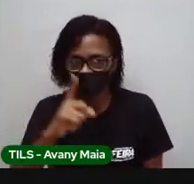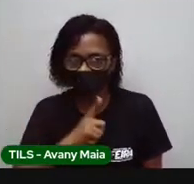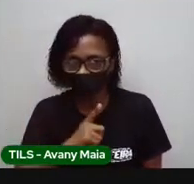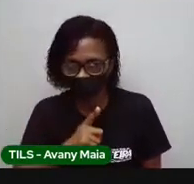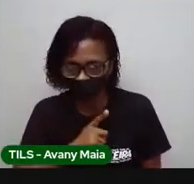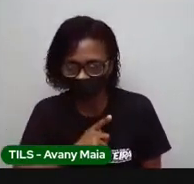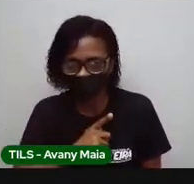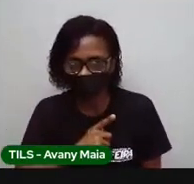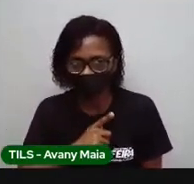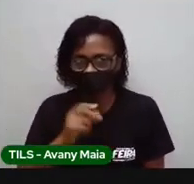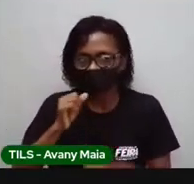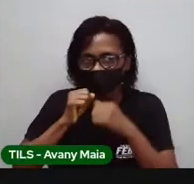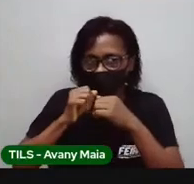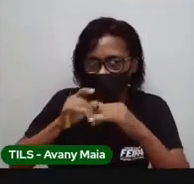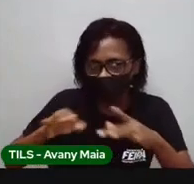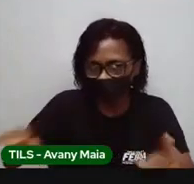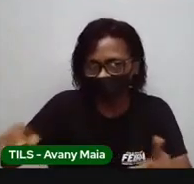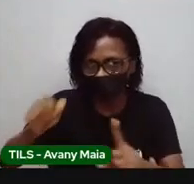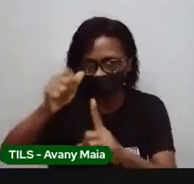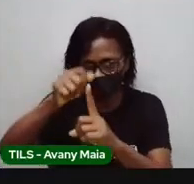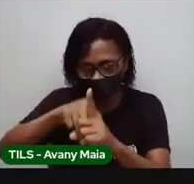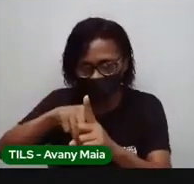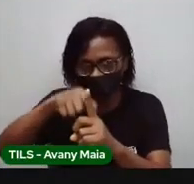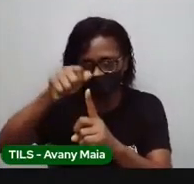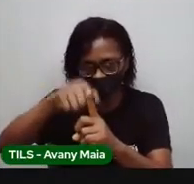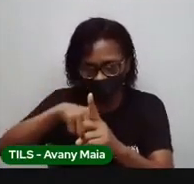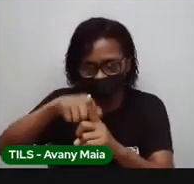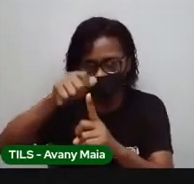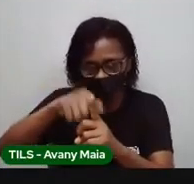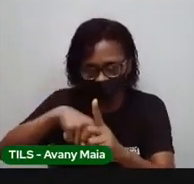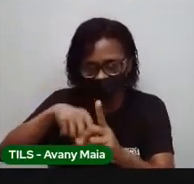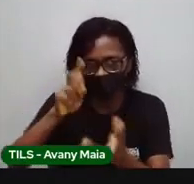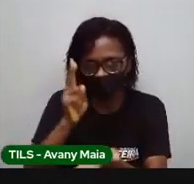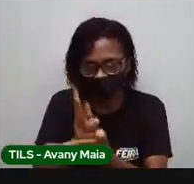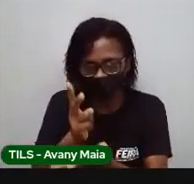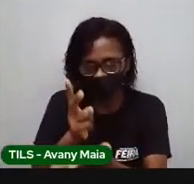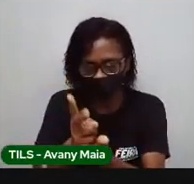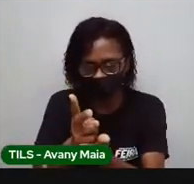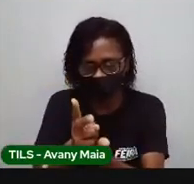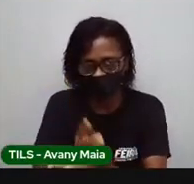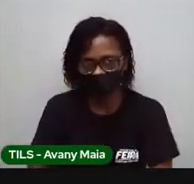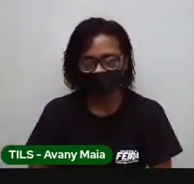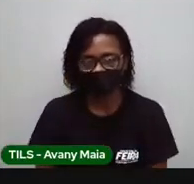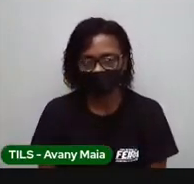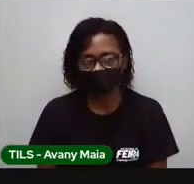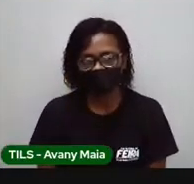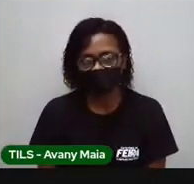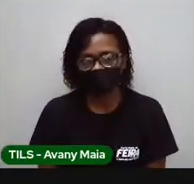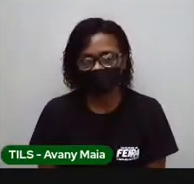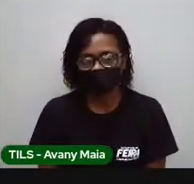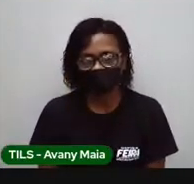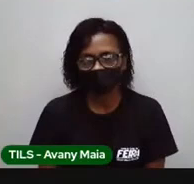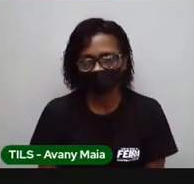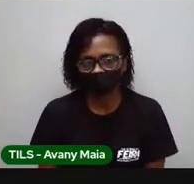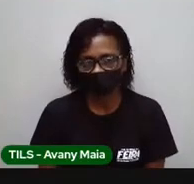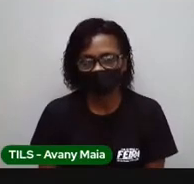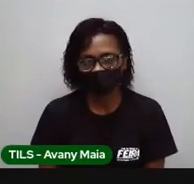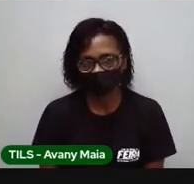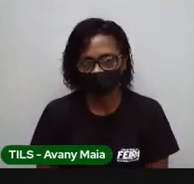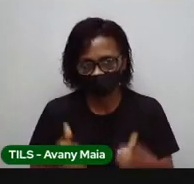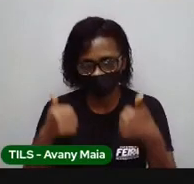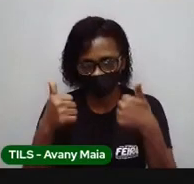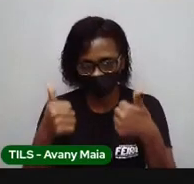daquele consumo mensal que aparece na conta de luz, na conta de energia da sua casa. Tá bom?